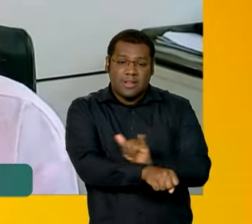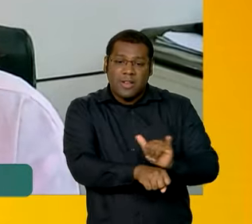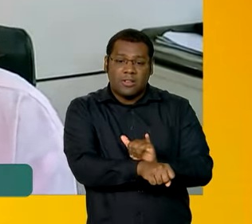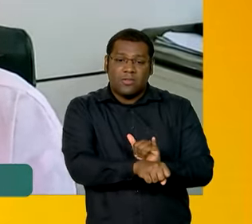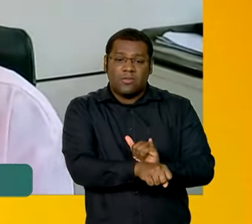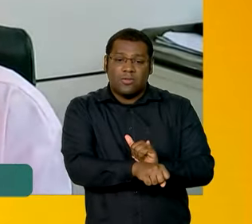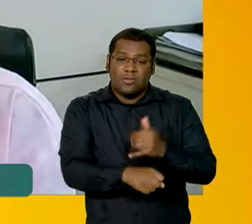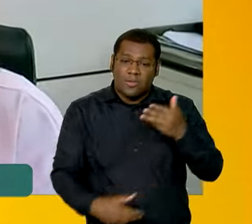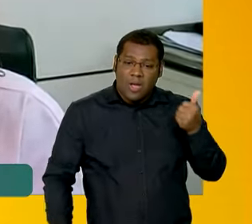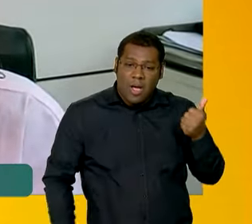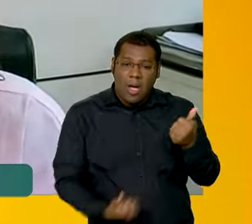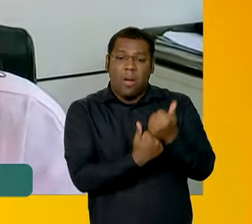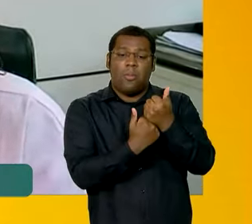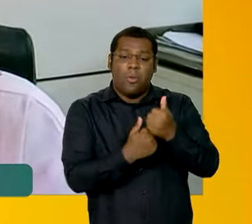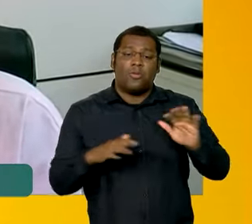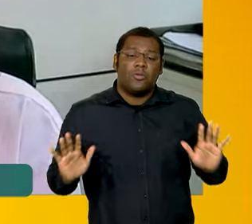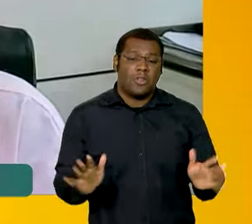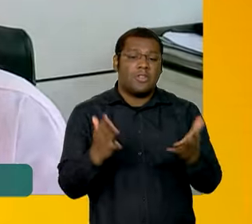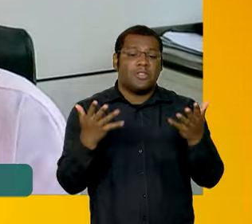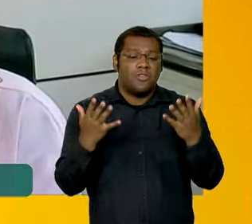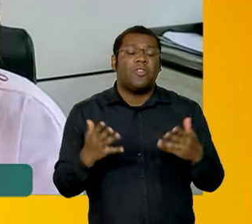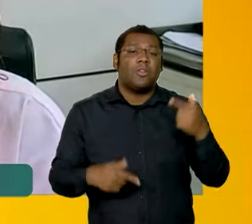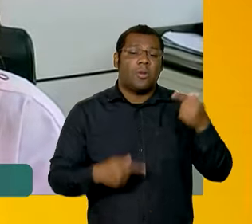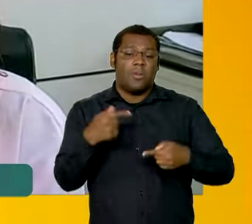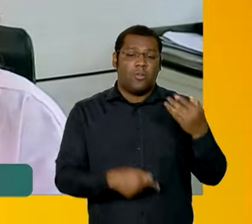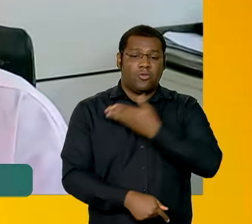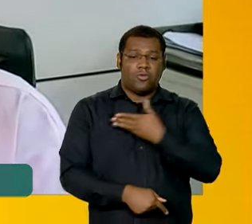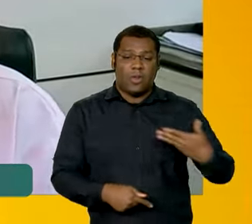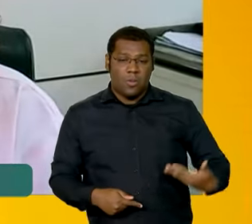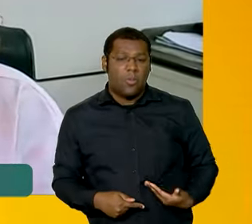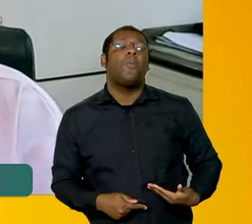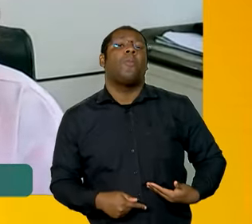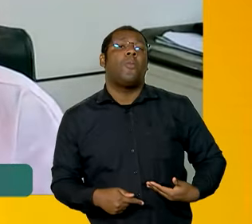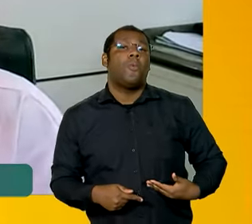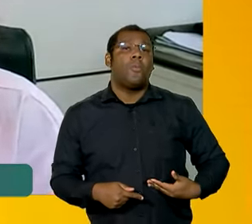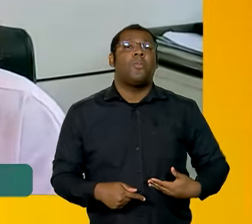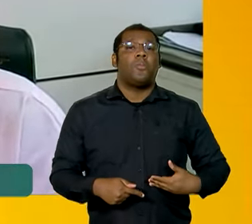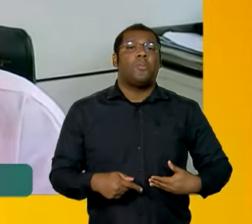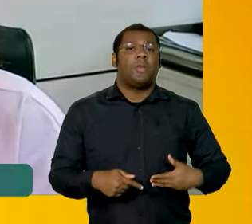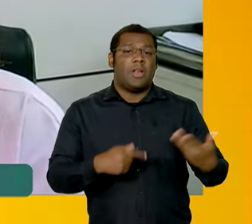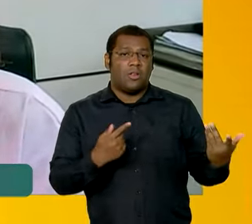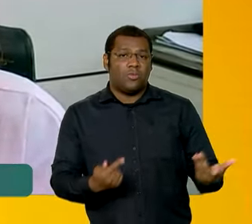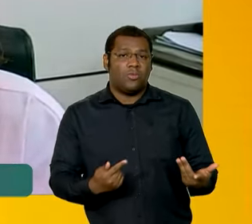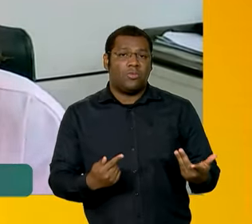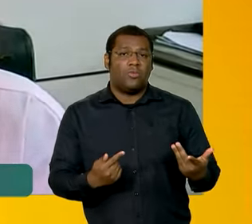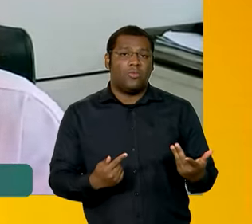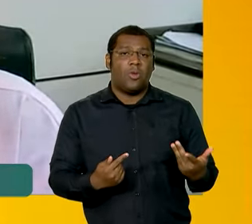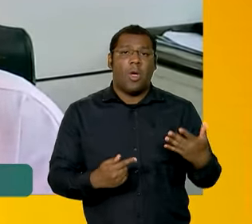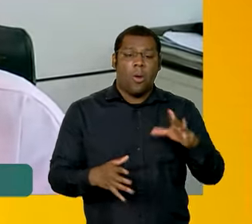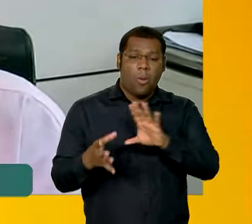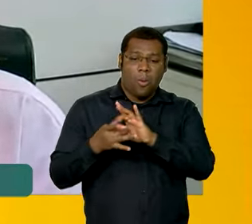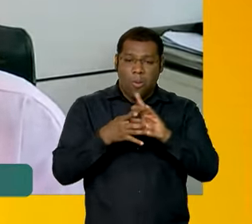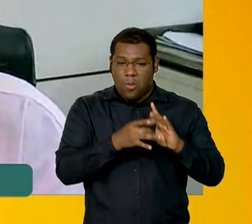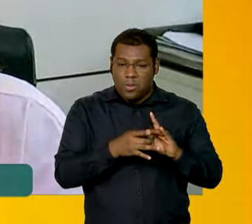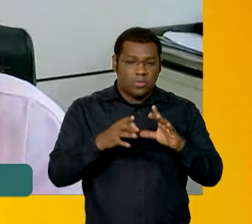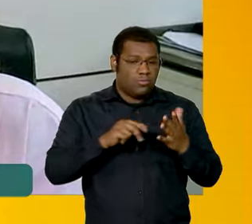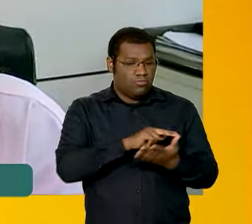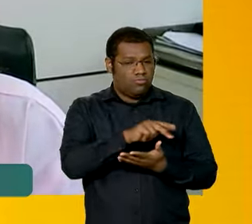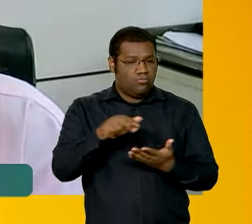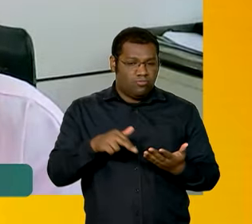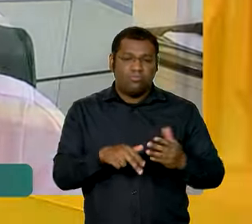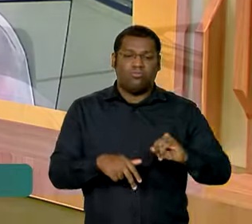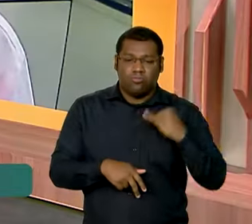visibilidade, quanto para fomentar políticas públicas integradas, né? E até nos diferentes níveis de governo, é importantíssimo.